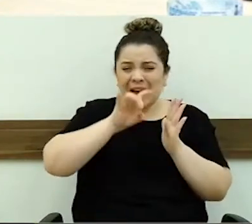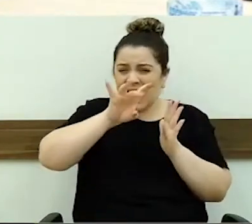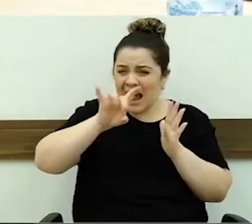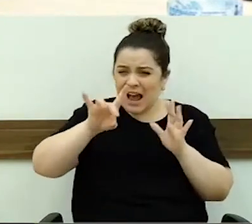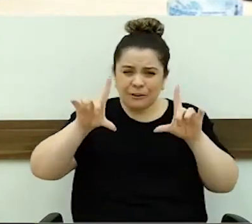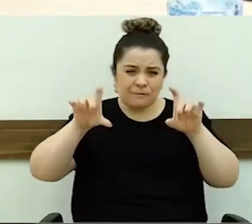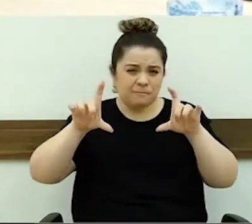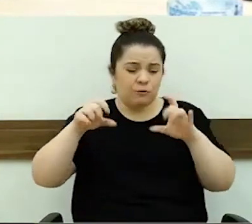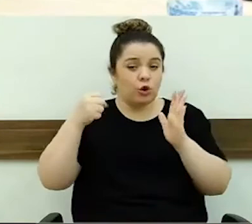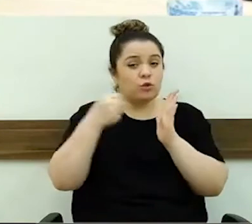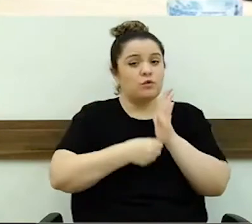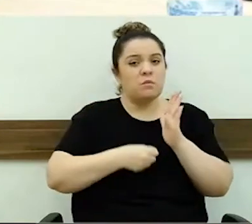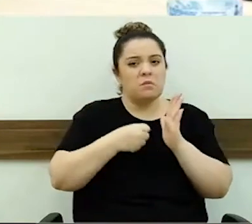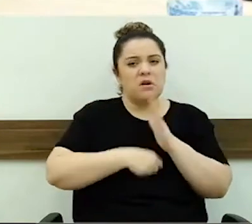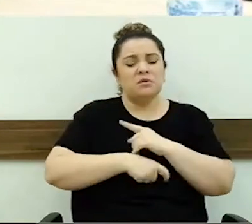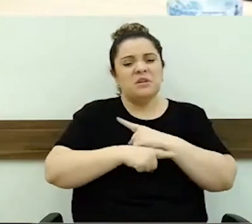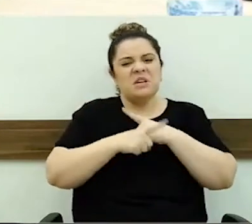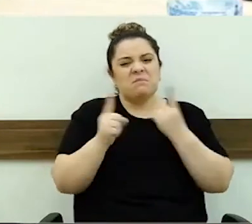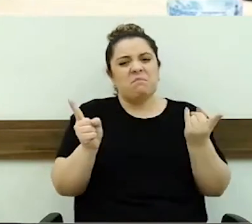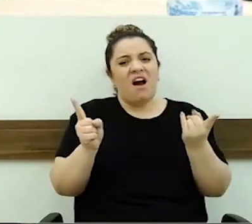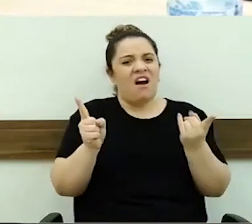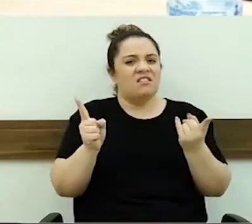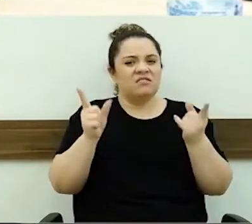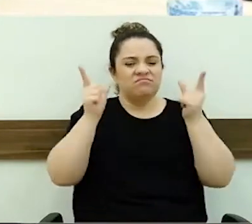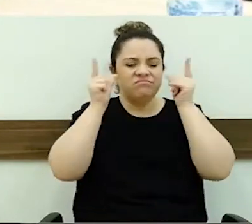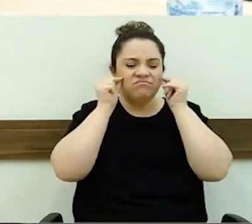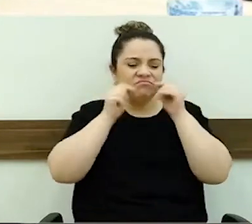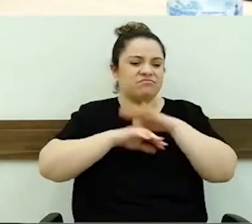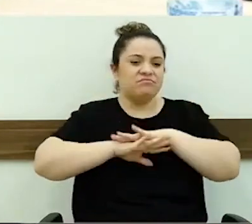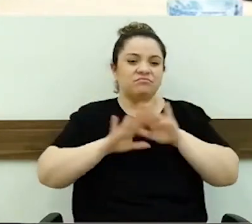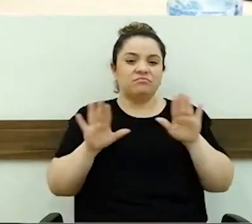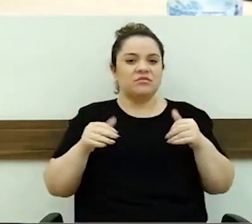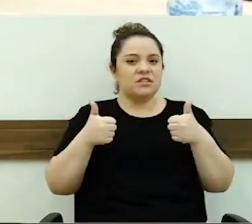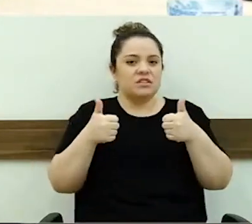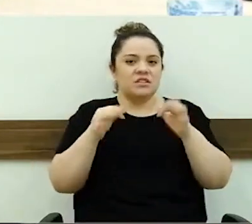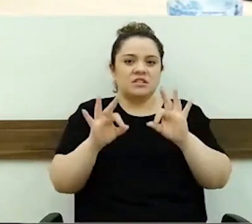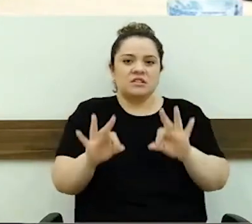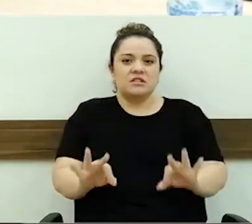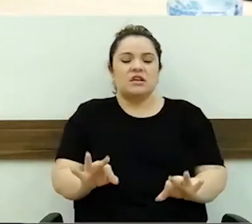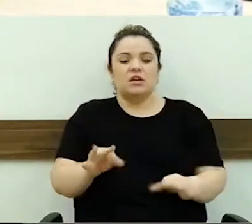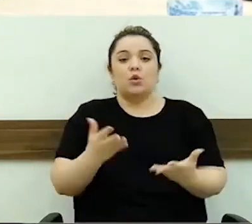Mas, passei. Está tudo certo. É só isso por hoje. Tenha uma boa tarde. Fique com Deus. Obrigado. Obrigado.